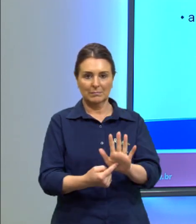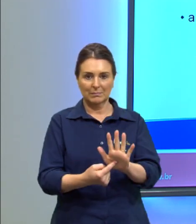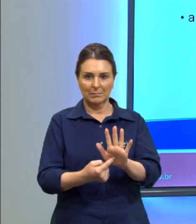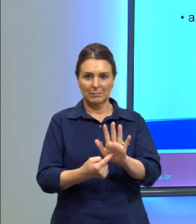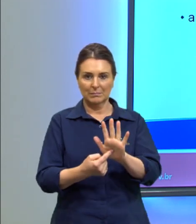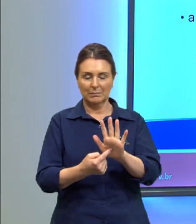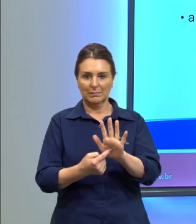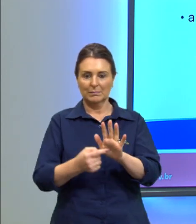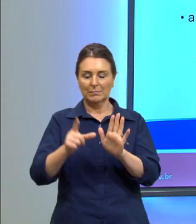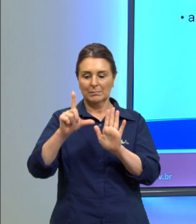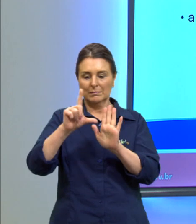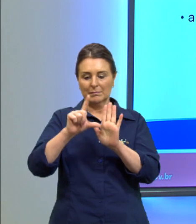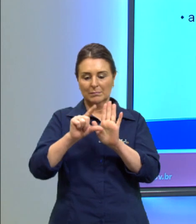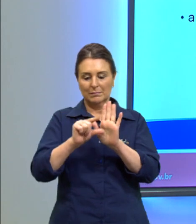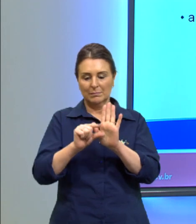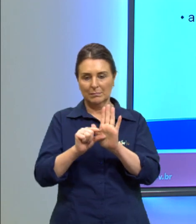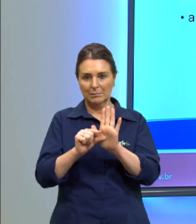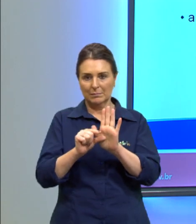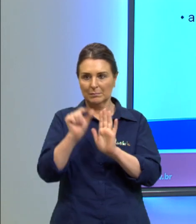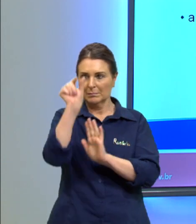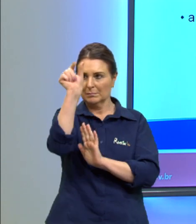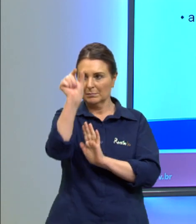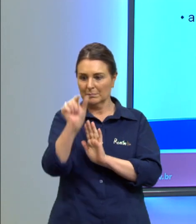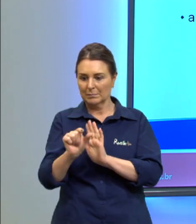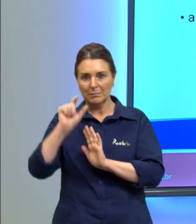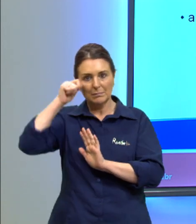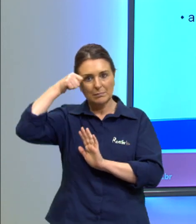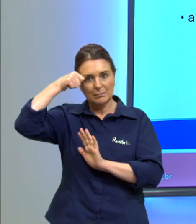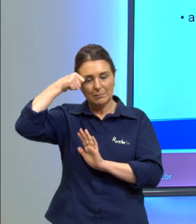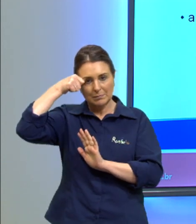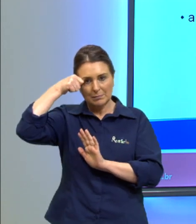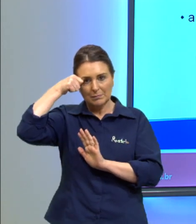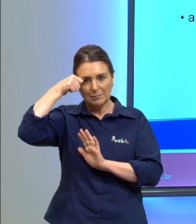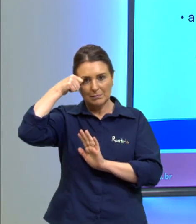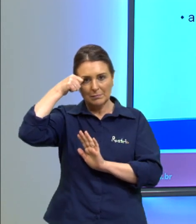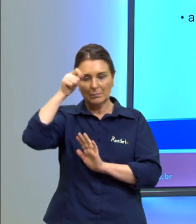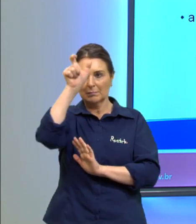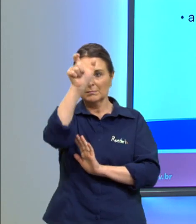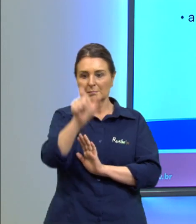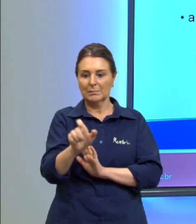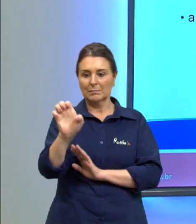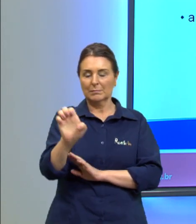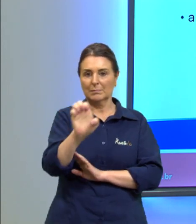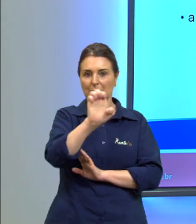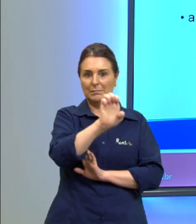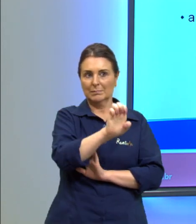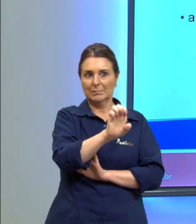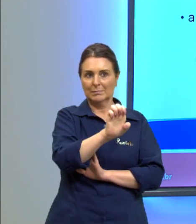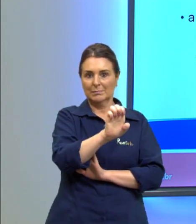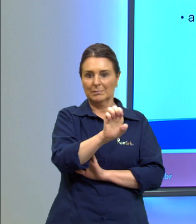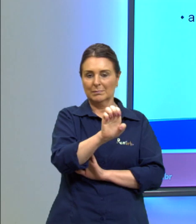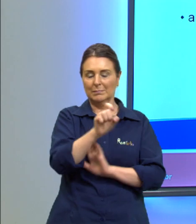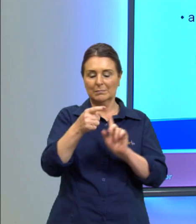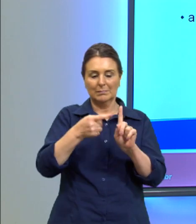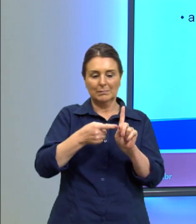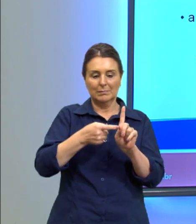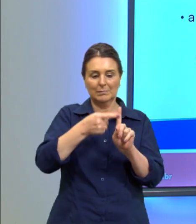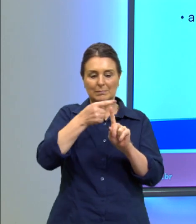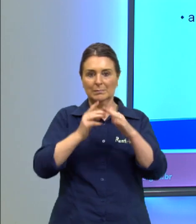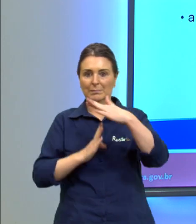inferior do filete preto na coluna da esquerda a temperatura